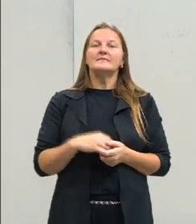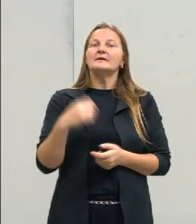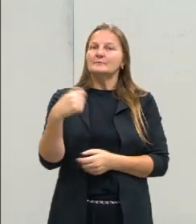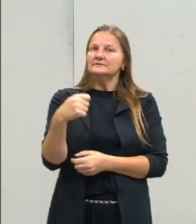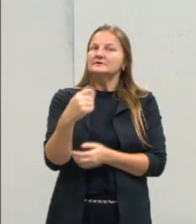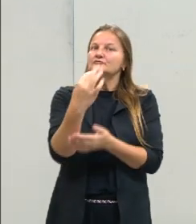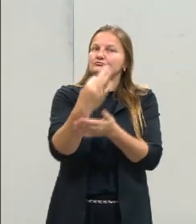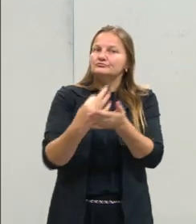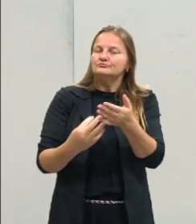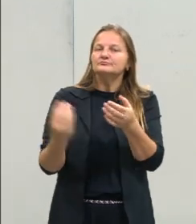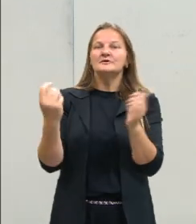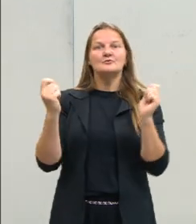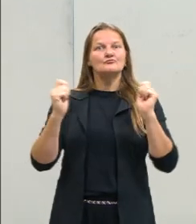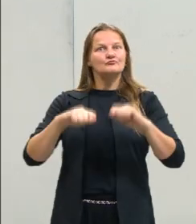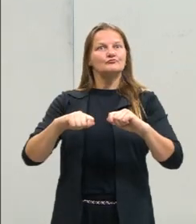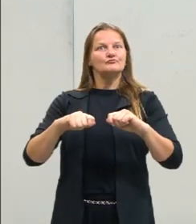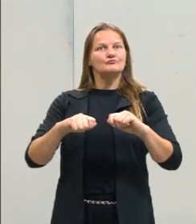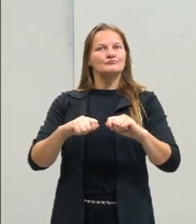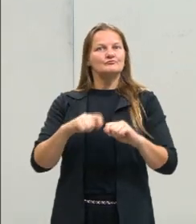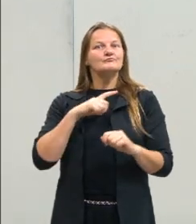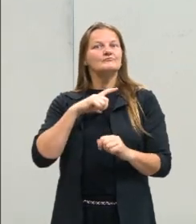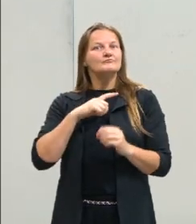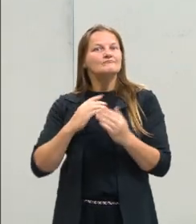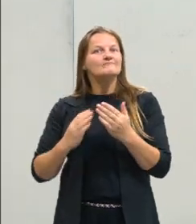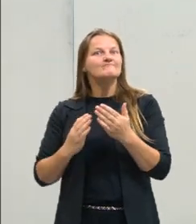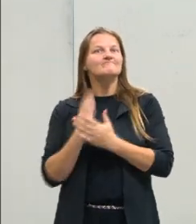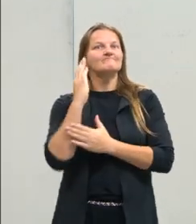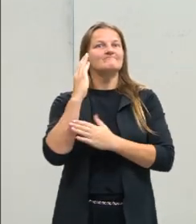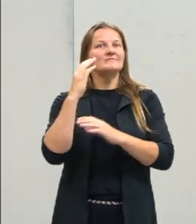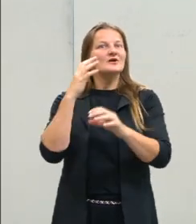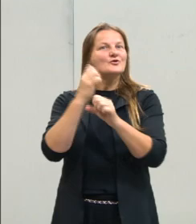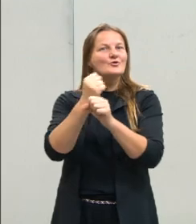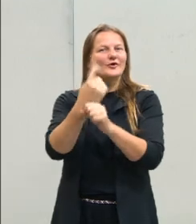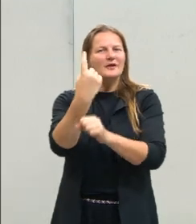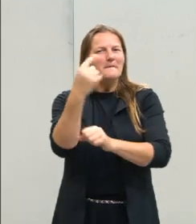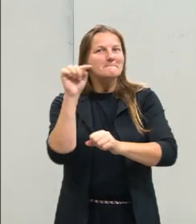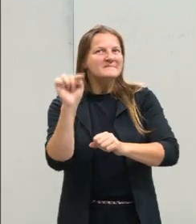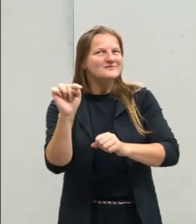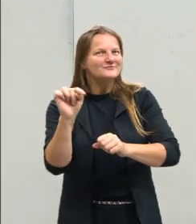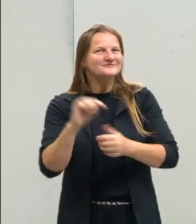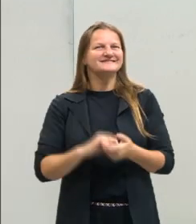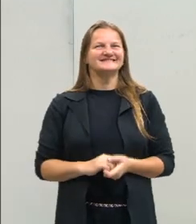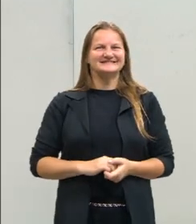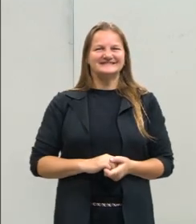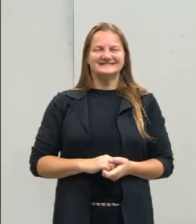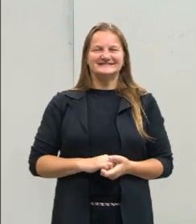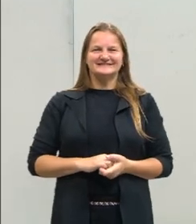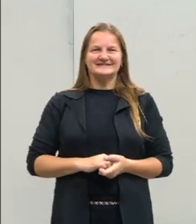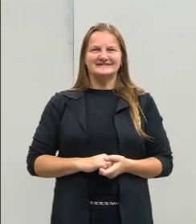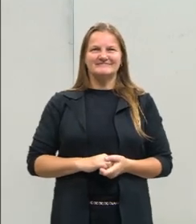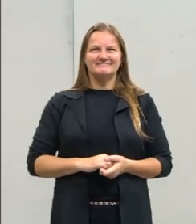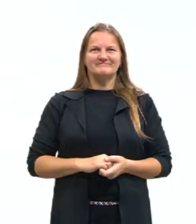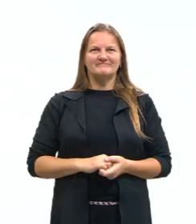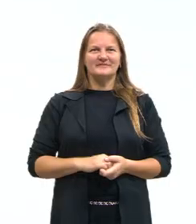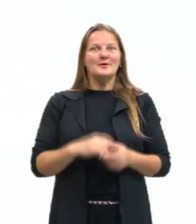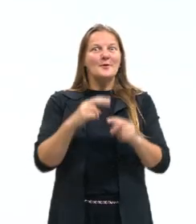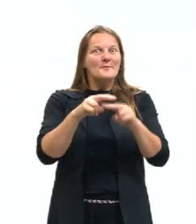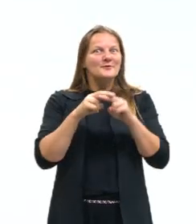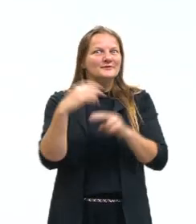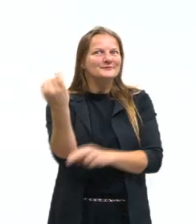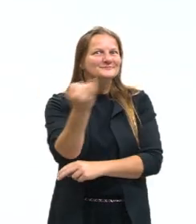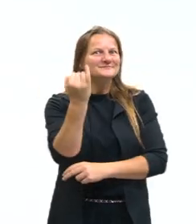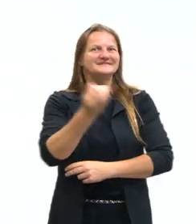texto tem um potencial para ter nota mil. É claro que eu não consigo fazer isso sem o órgão vital,